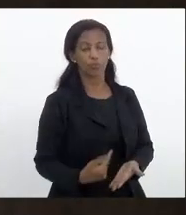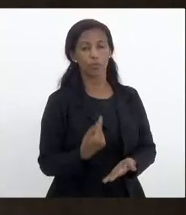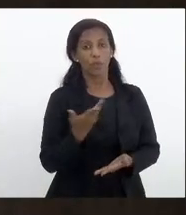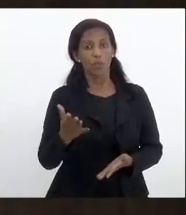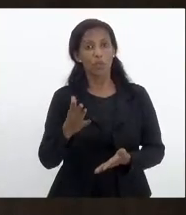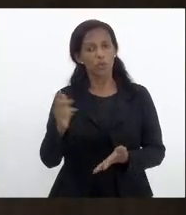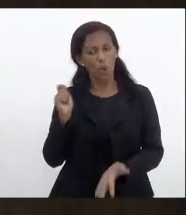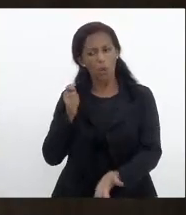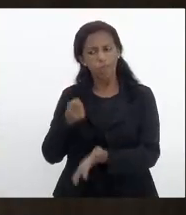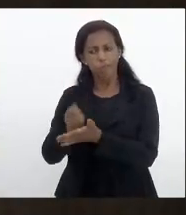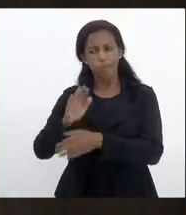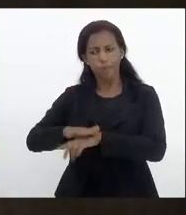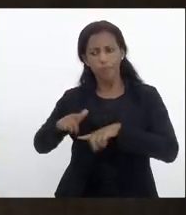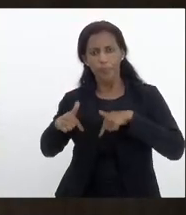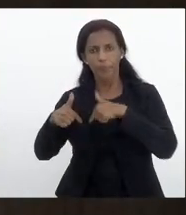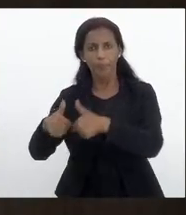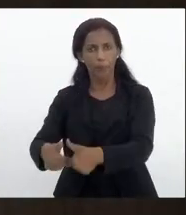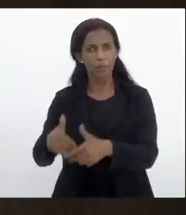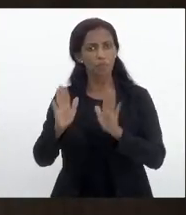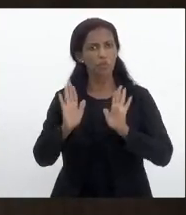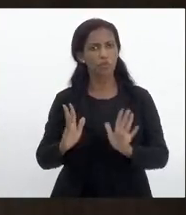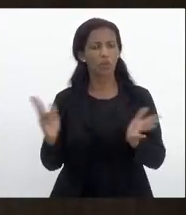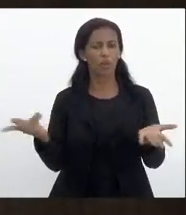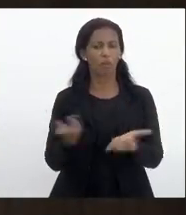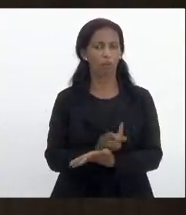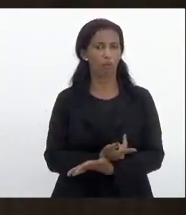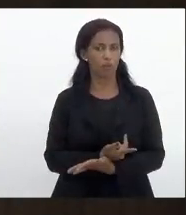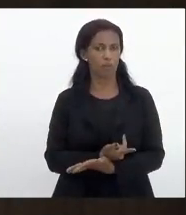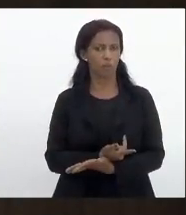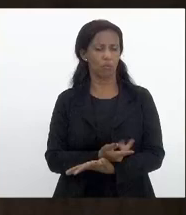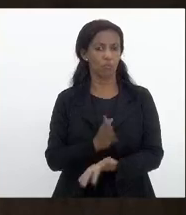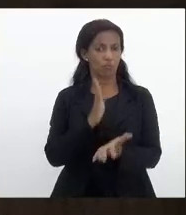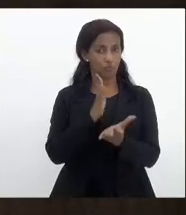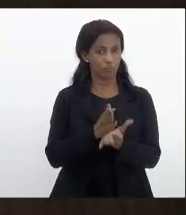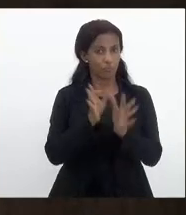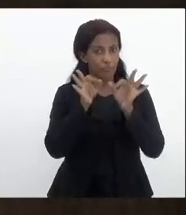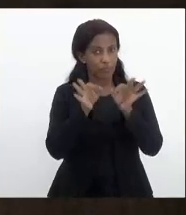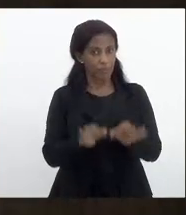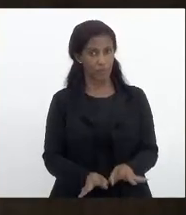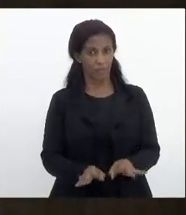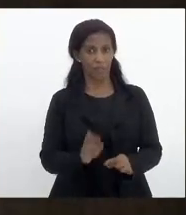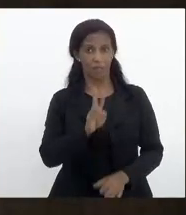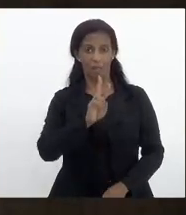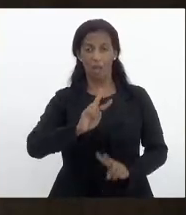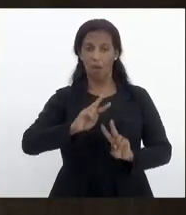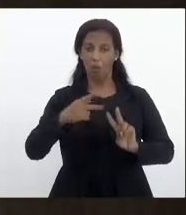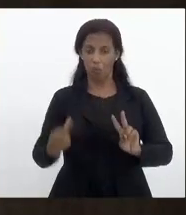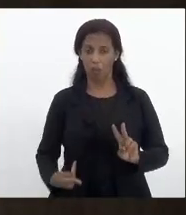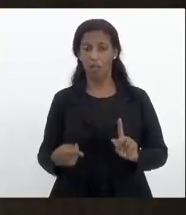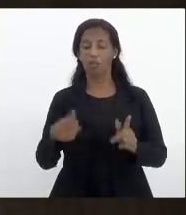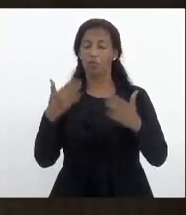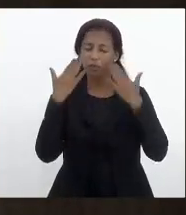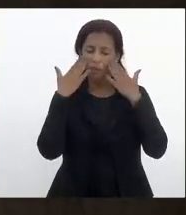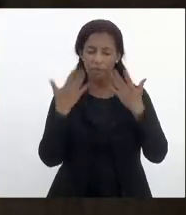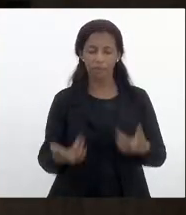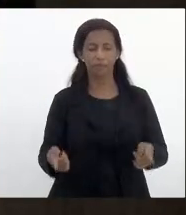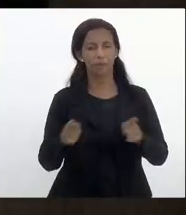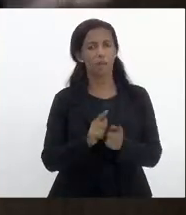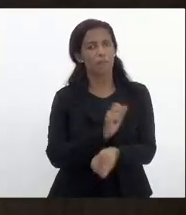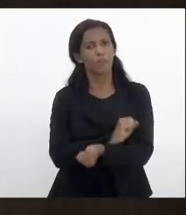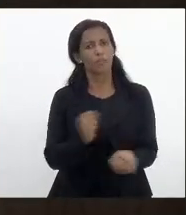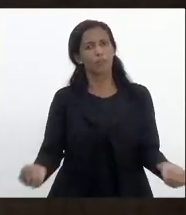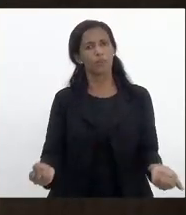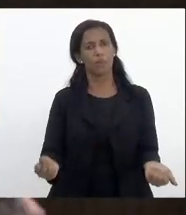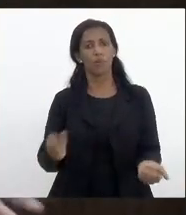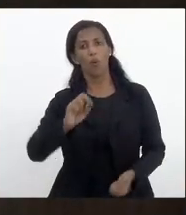quer executar a exemplo do que já fez de maneira correta a UERJ então queria fazer também essa manifestação porque não é possível